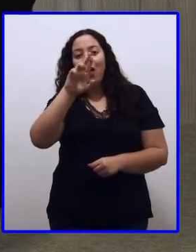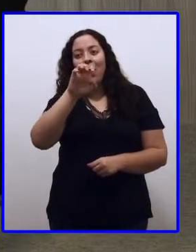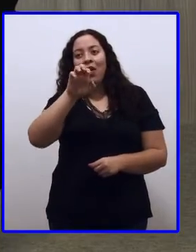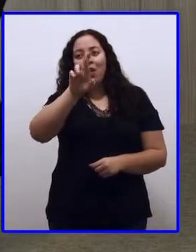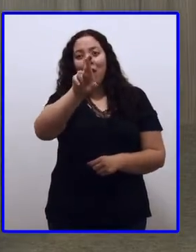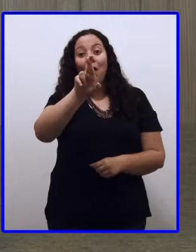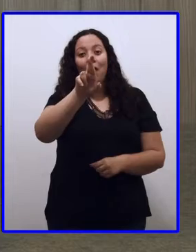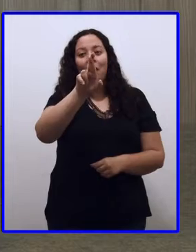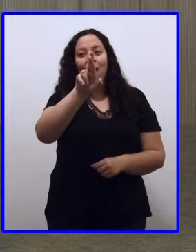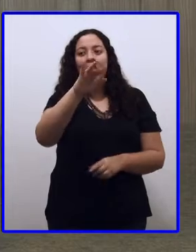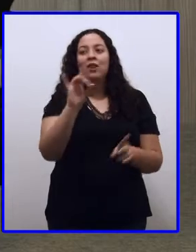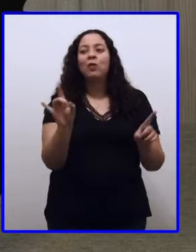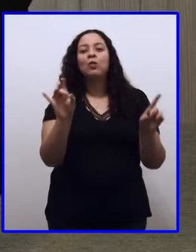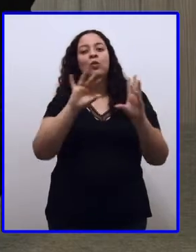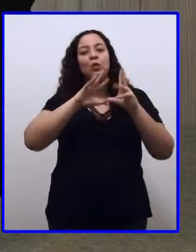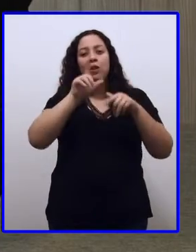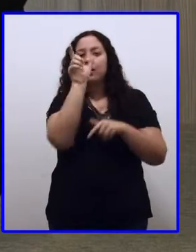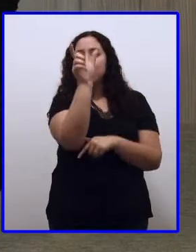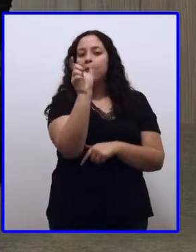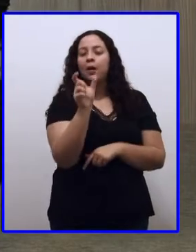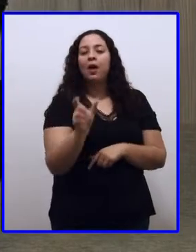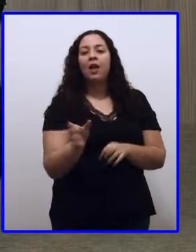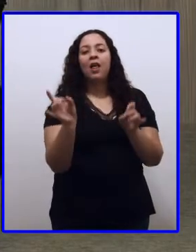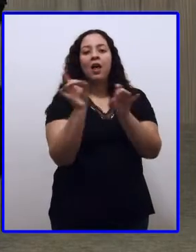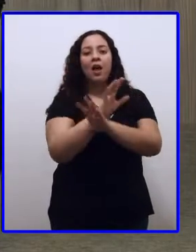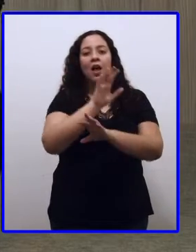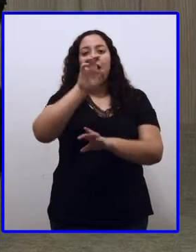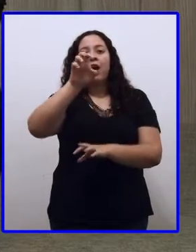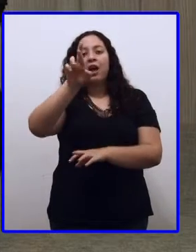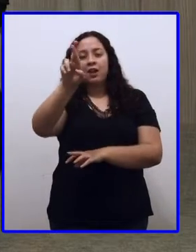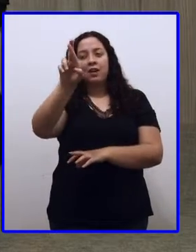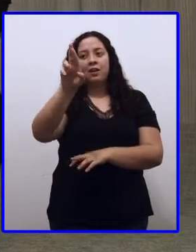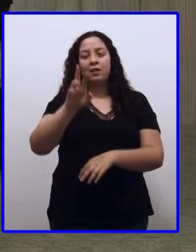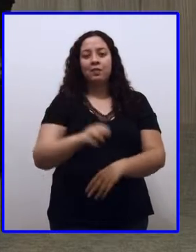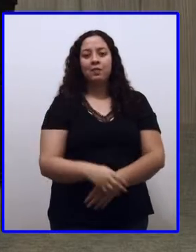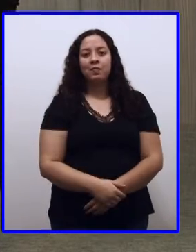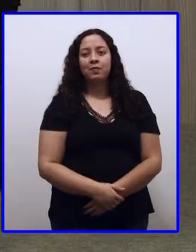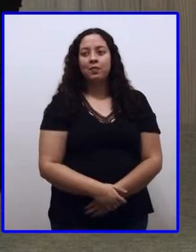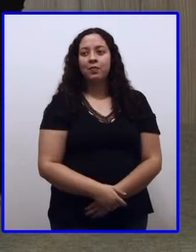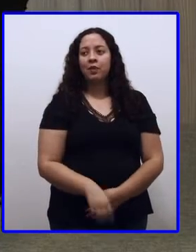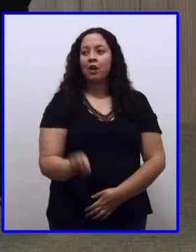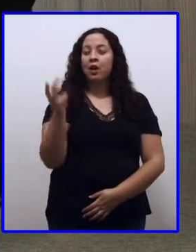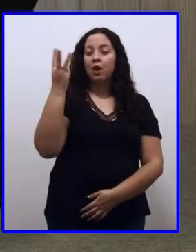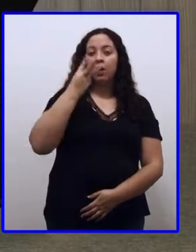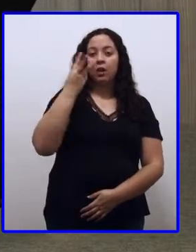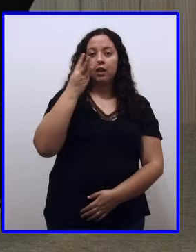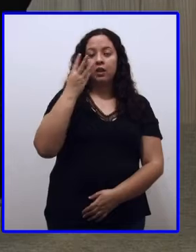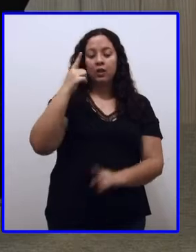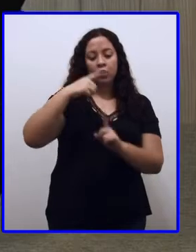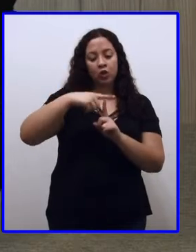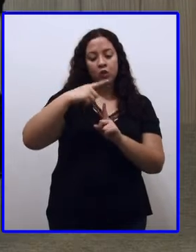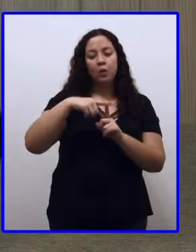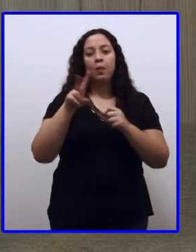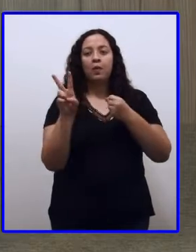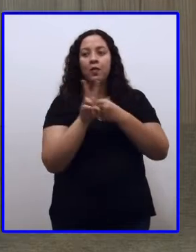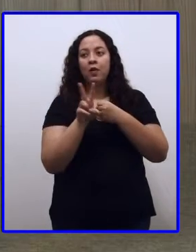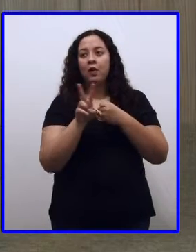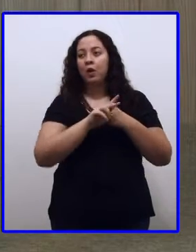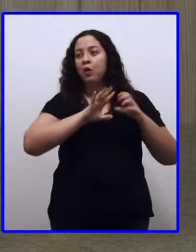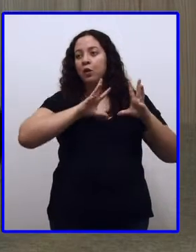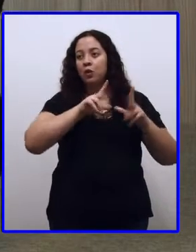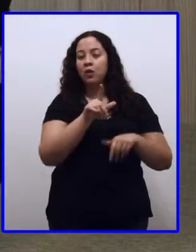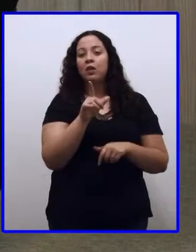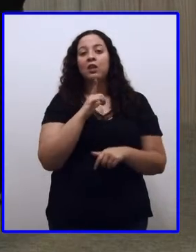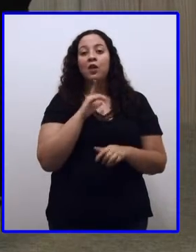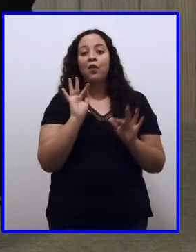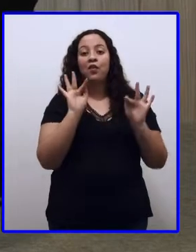Ah, agora sim. E é um verbo que indica também uma ação. Isso mesmo. E na terceira conjugação, são os